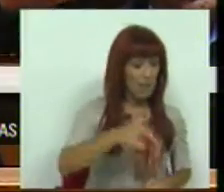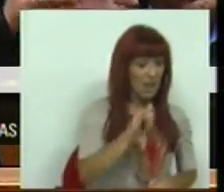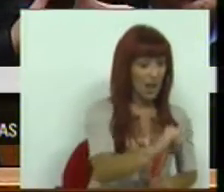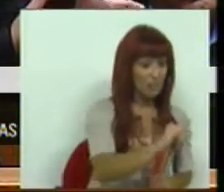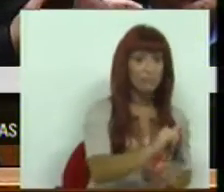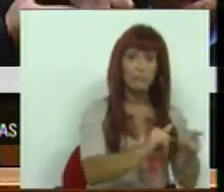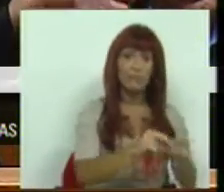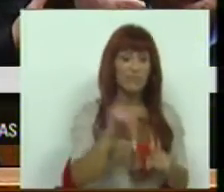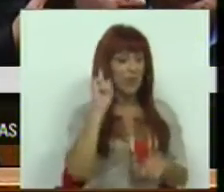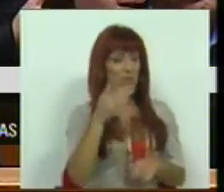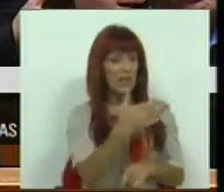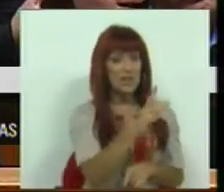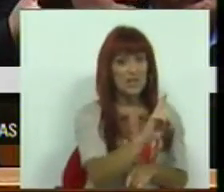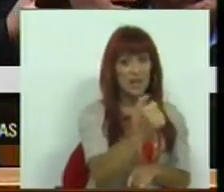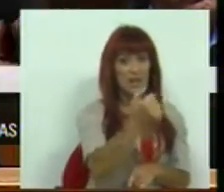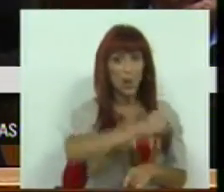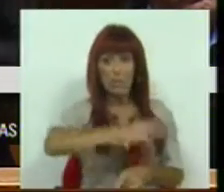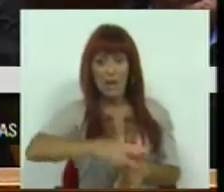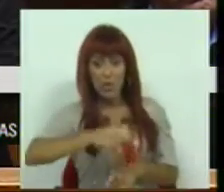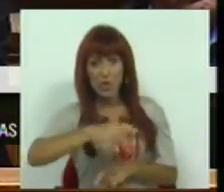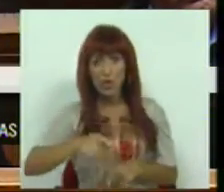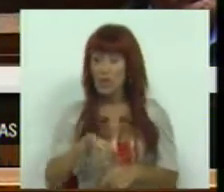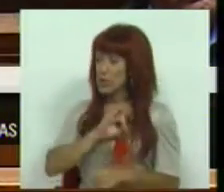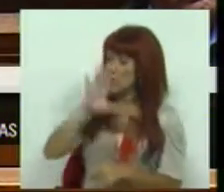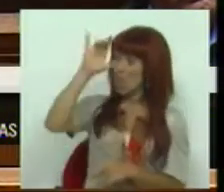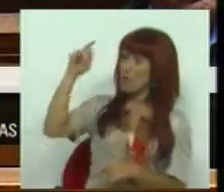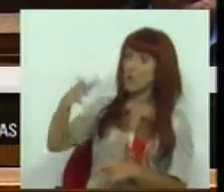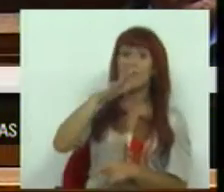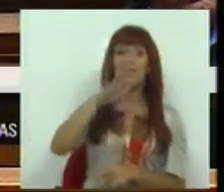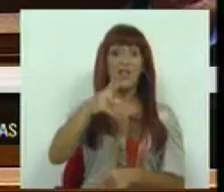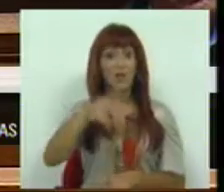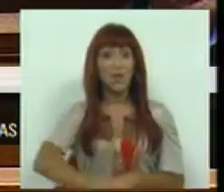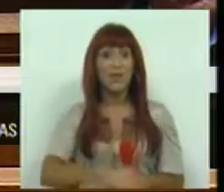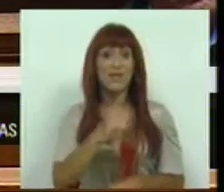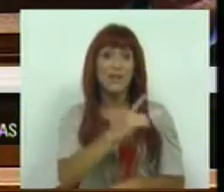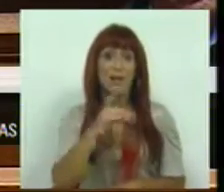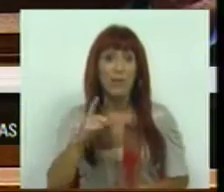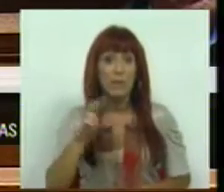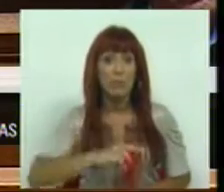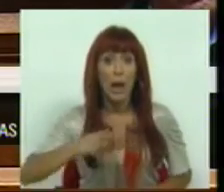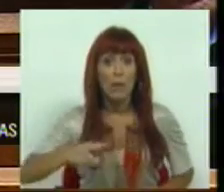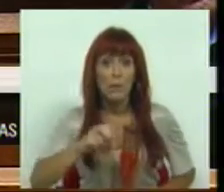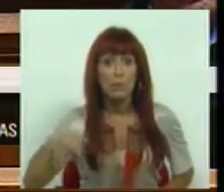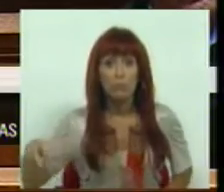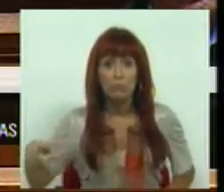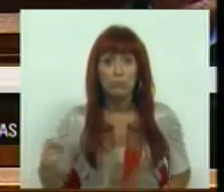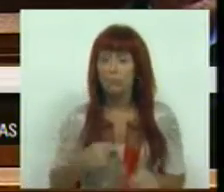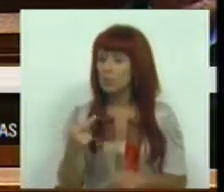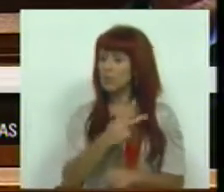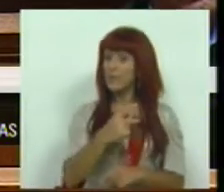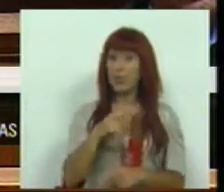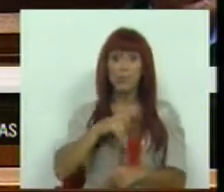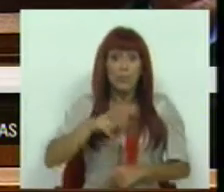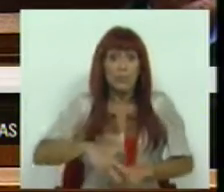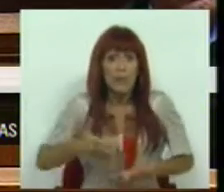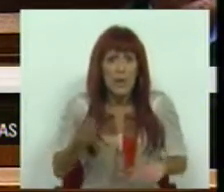do valor de 65 milhões de euros, o Sr. Ministro já anunciou um corte de 66 milhões de euros para as universidades